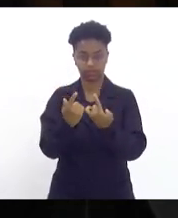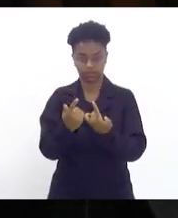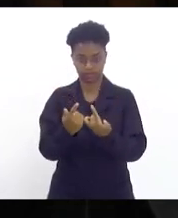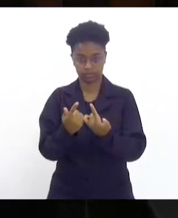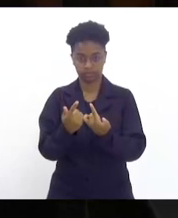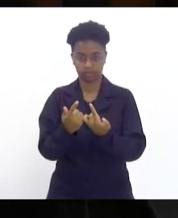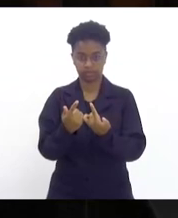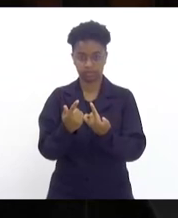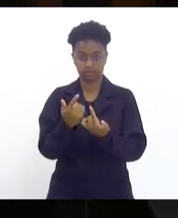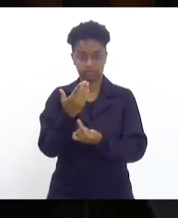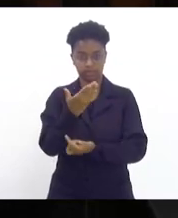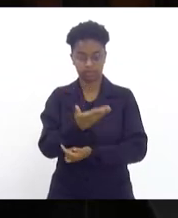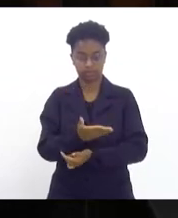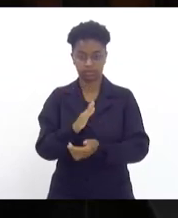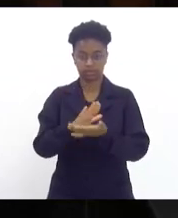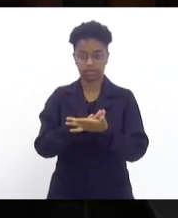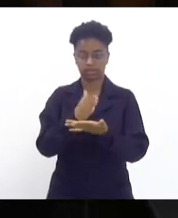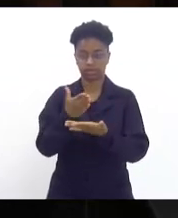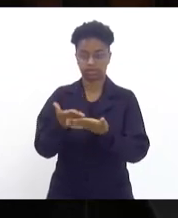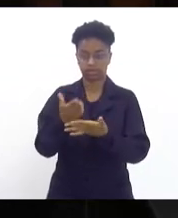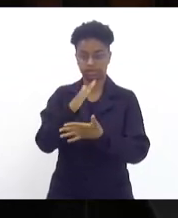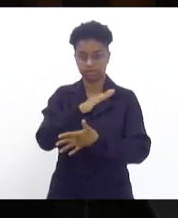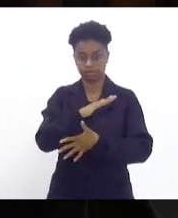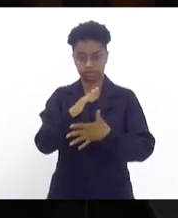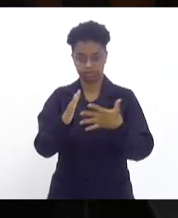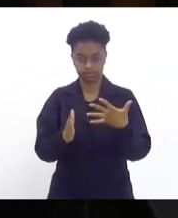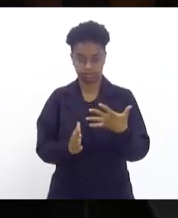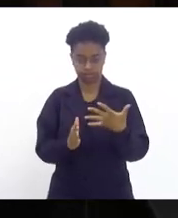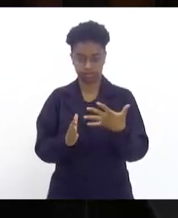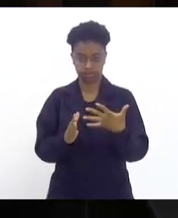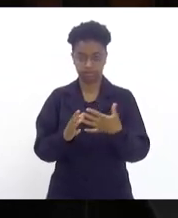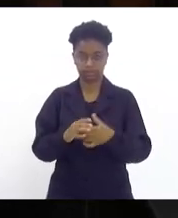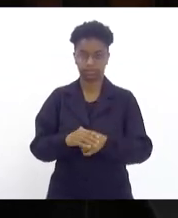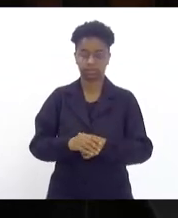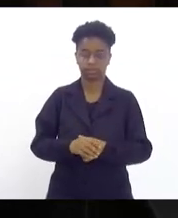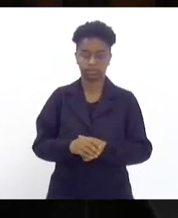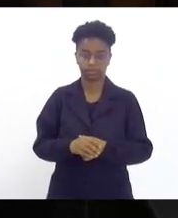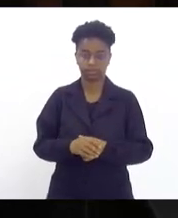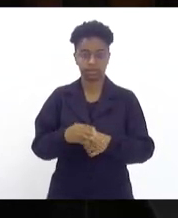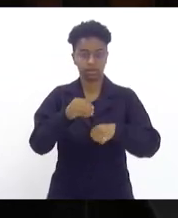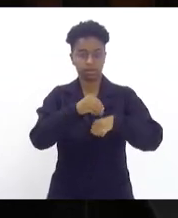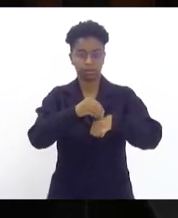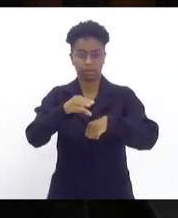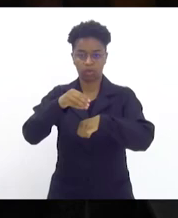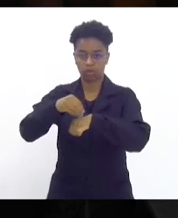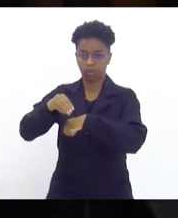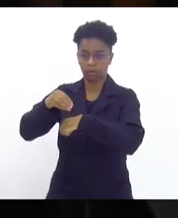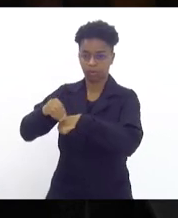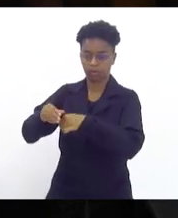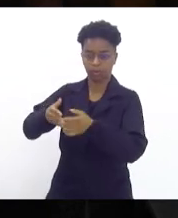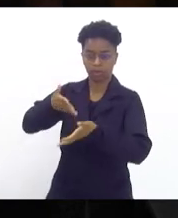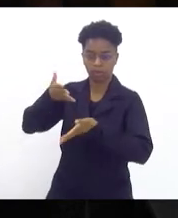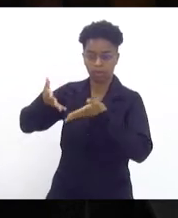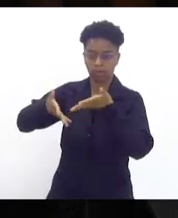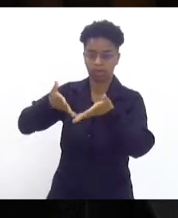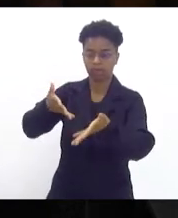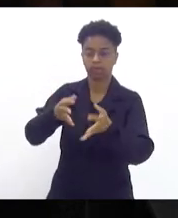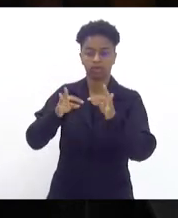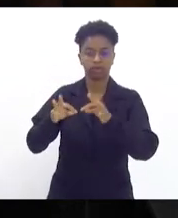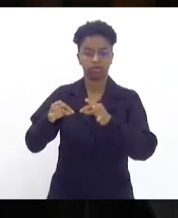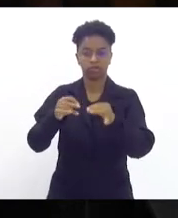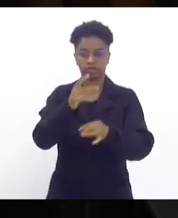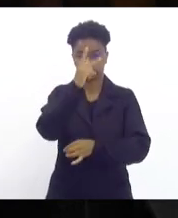senhora intérprete da língua de Libras, que leva a nossa voz aos